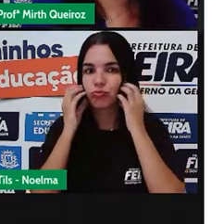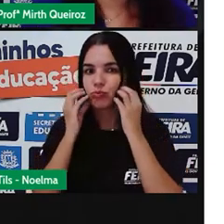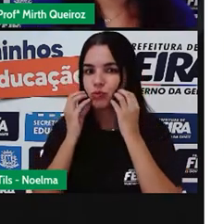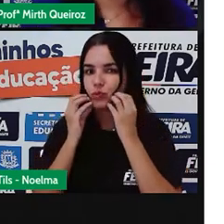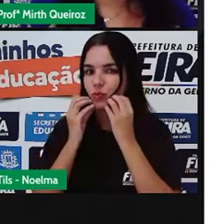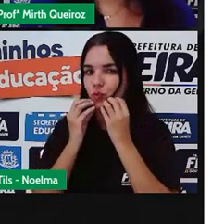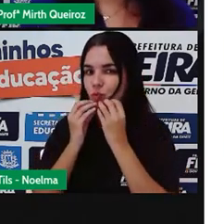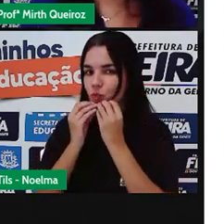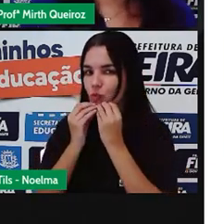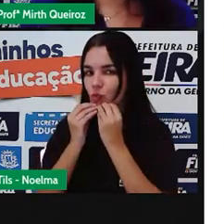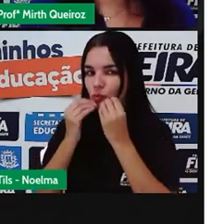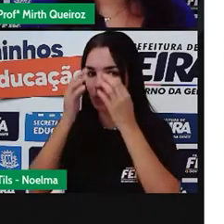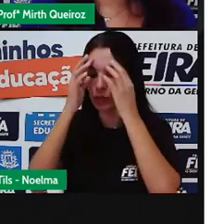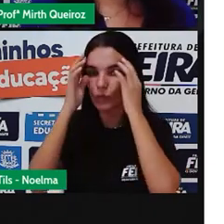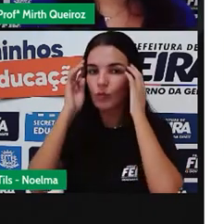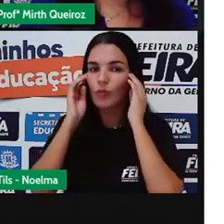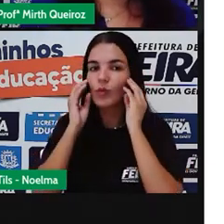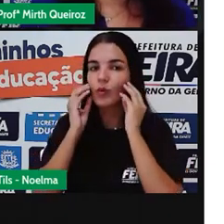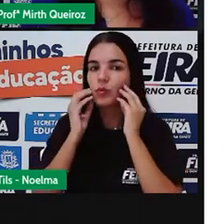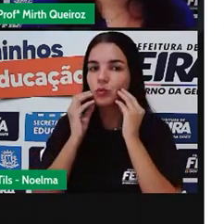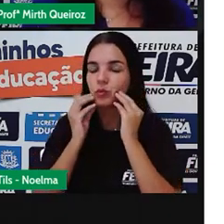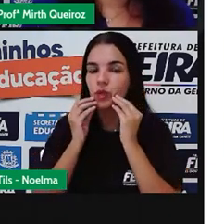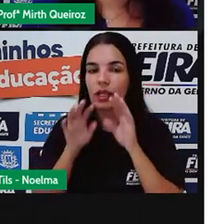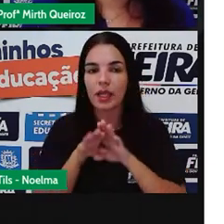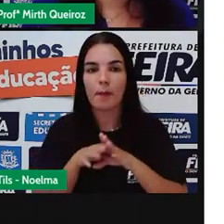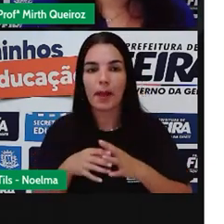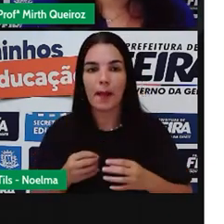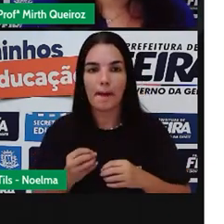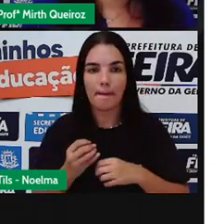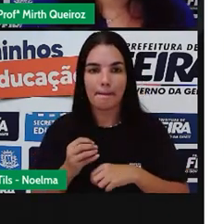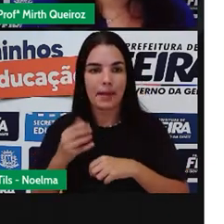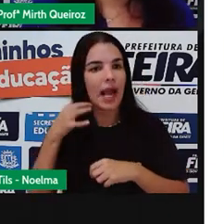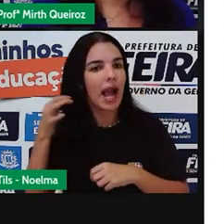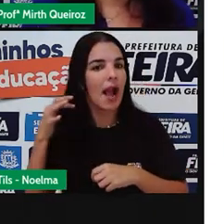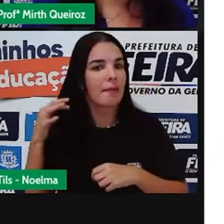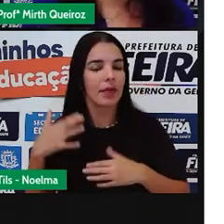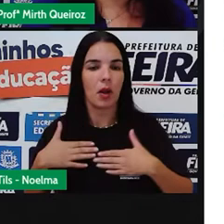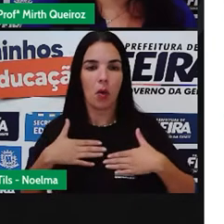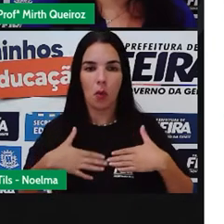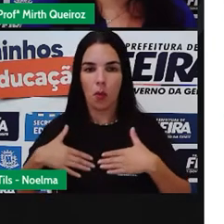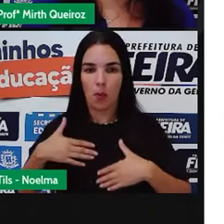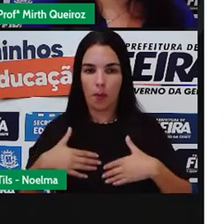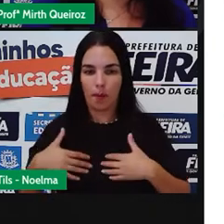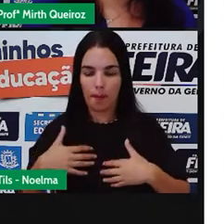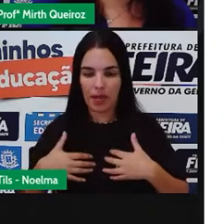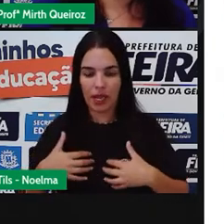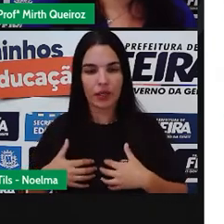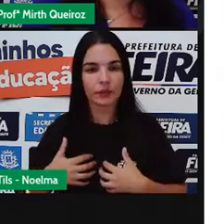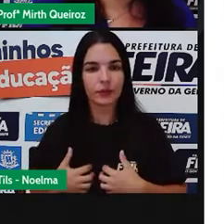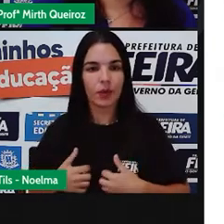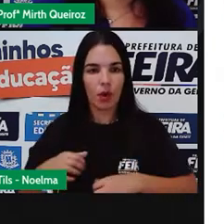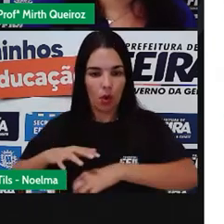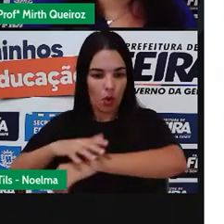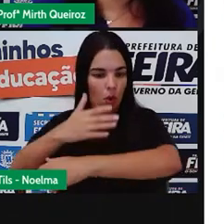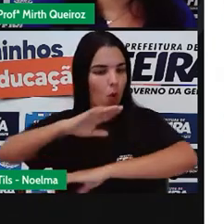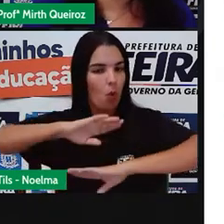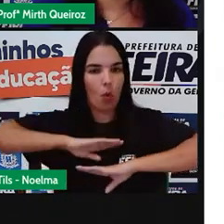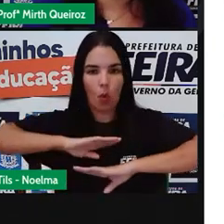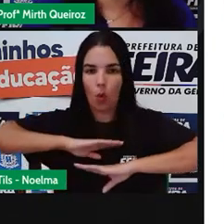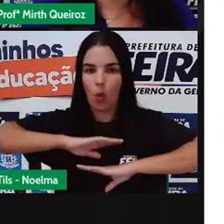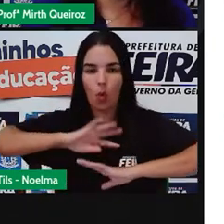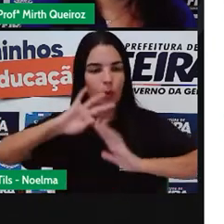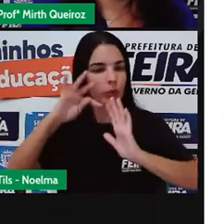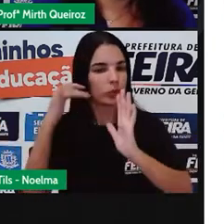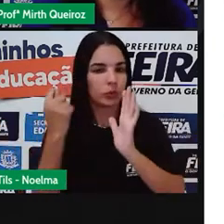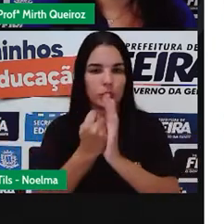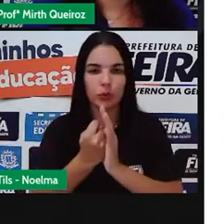pelos sobre o peito e sobre o resto do corpo, que seria já aí aos 20 anos